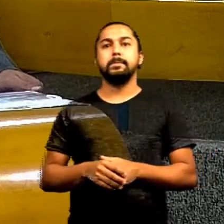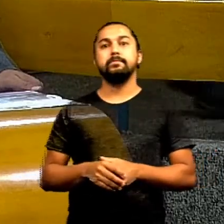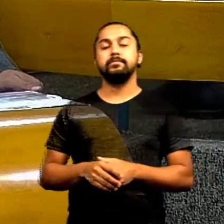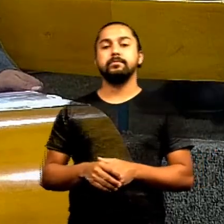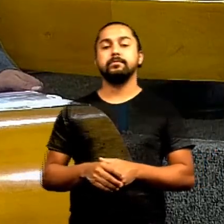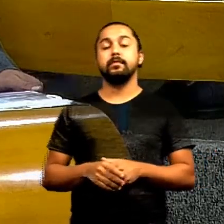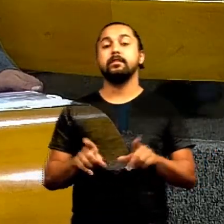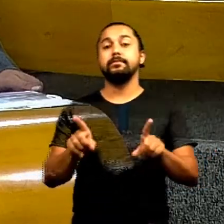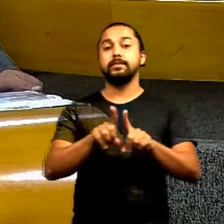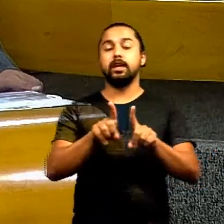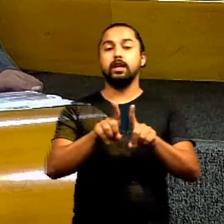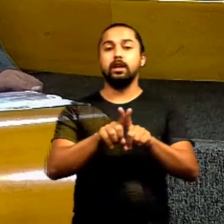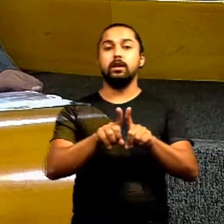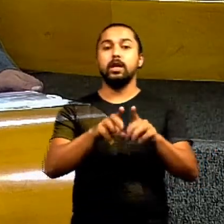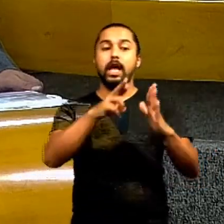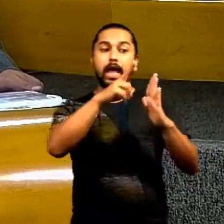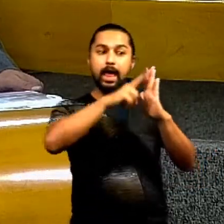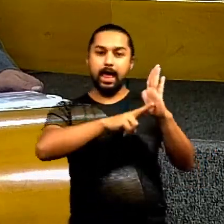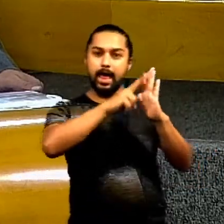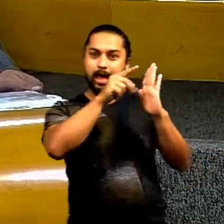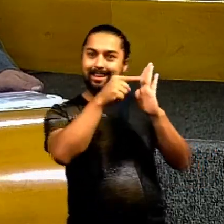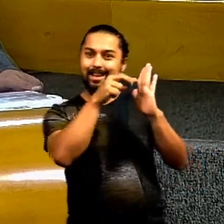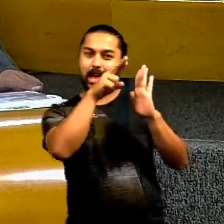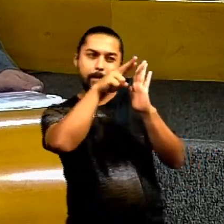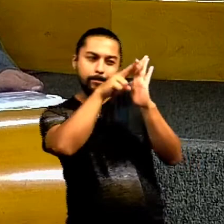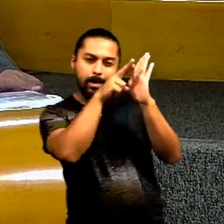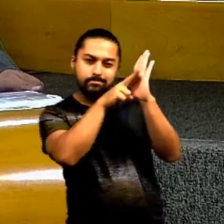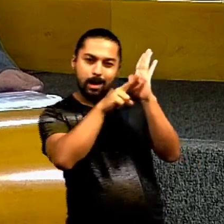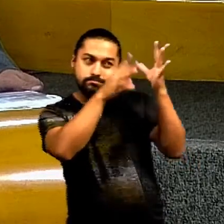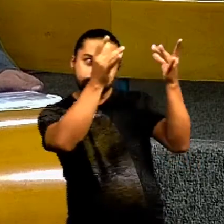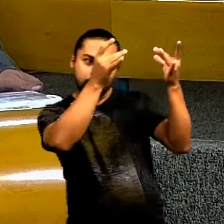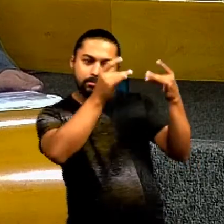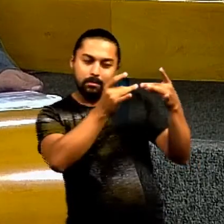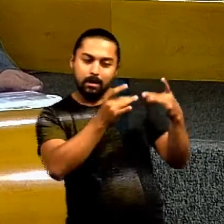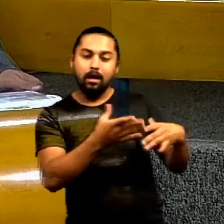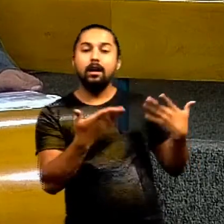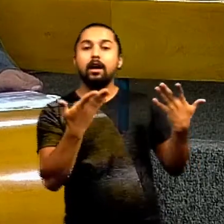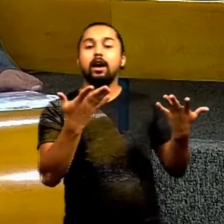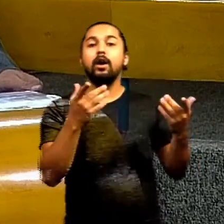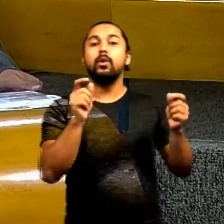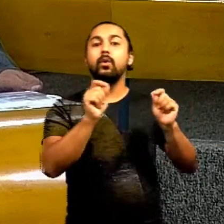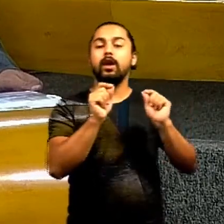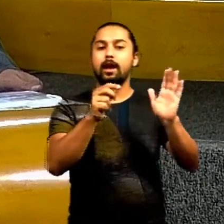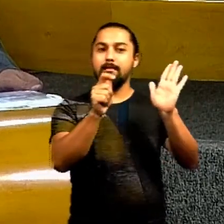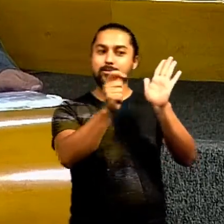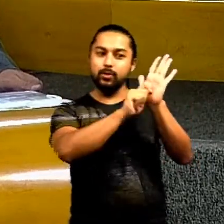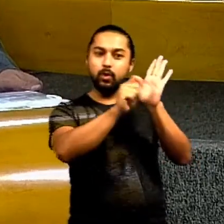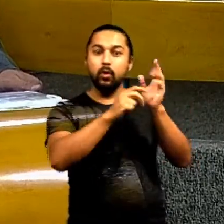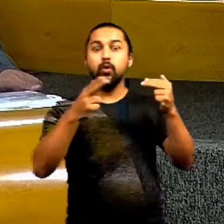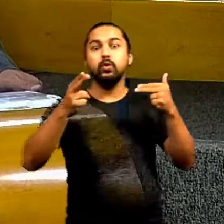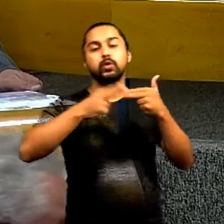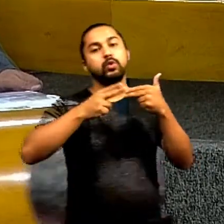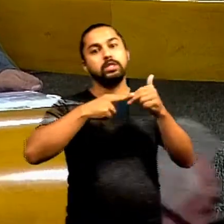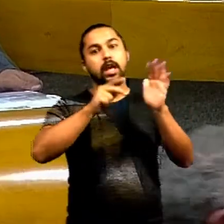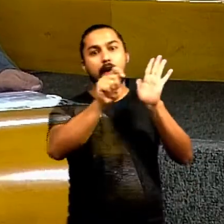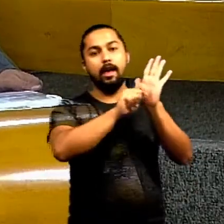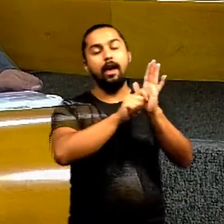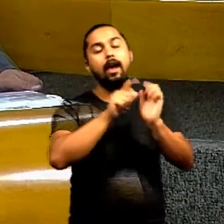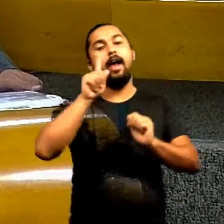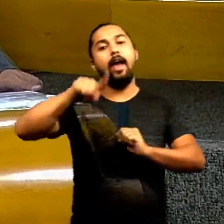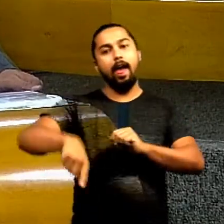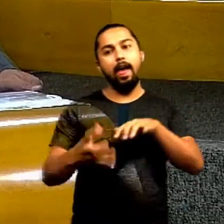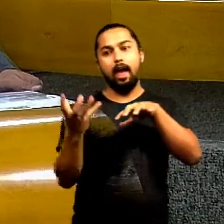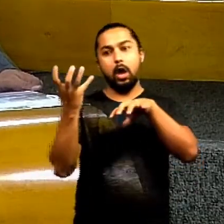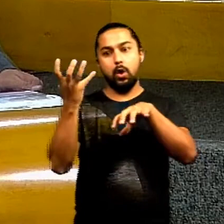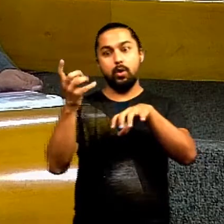e a regulamentação vereador Lucas Quitão a regulamentação da canábis no Brasil é feita sim pelo